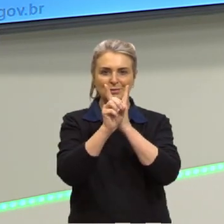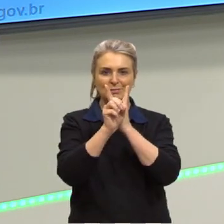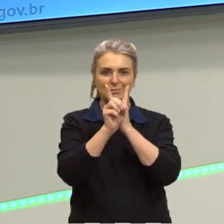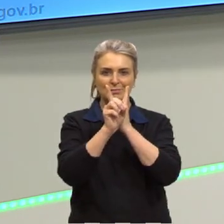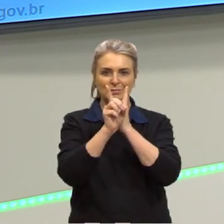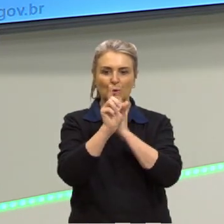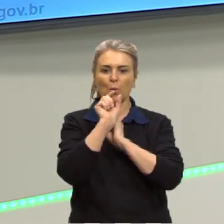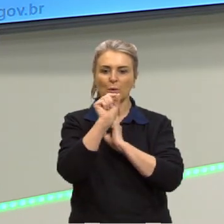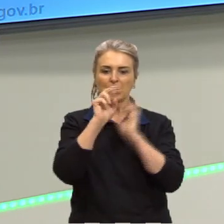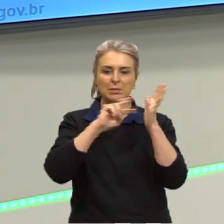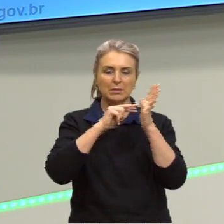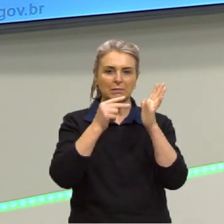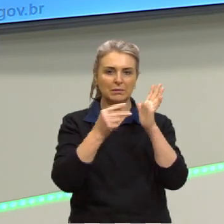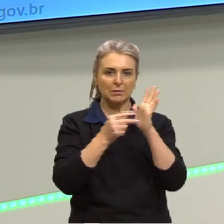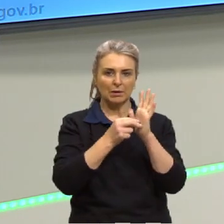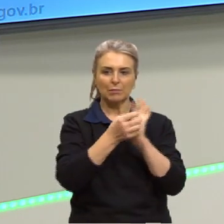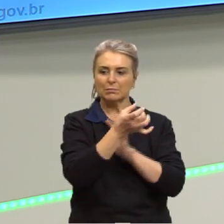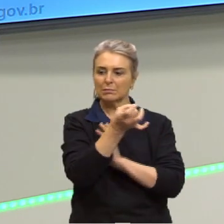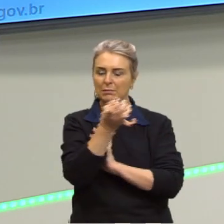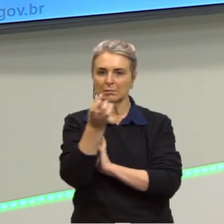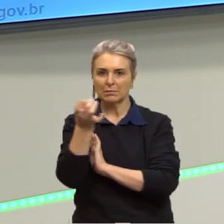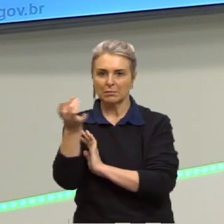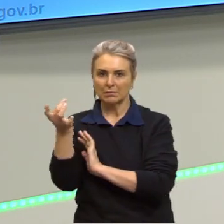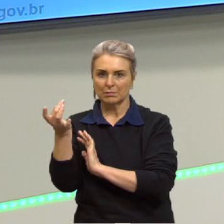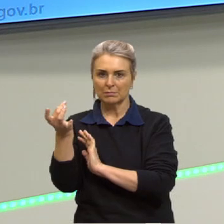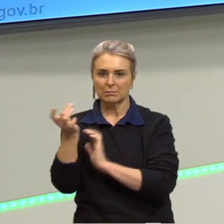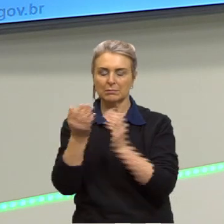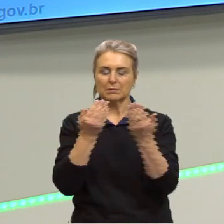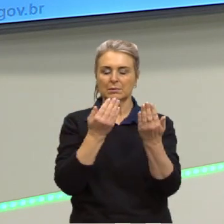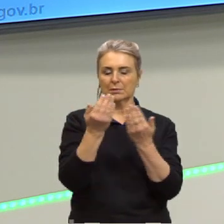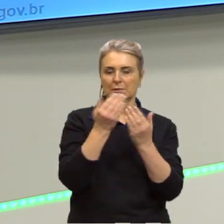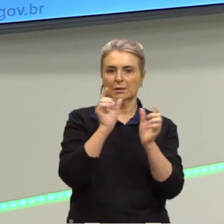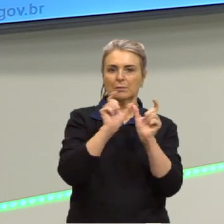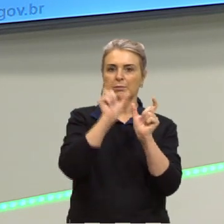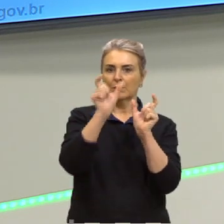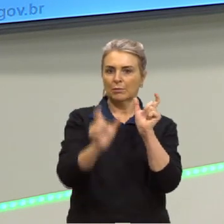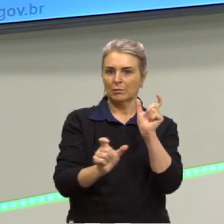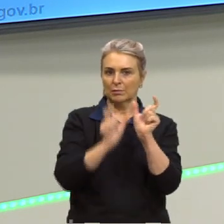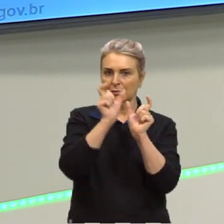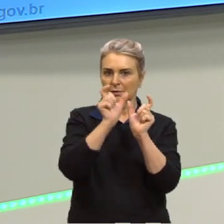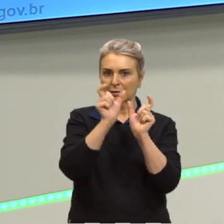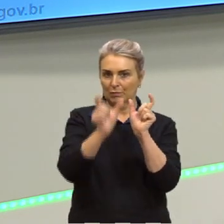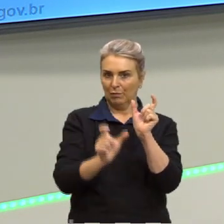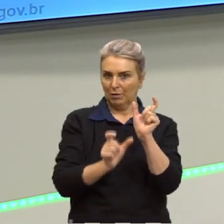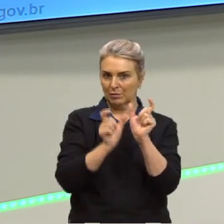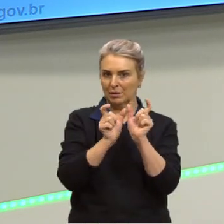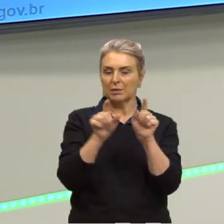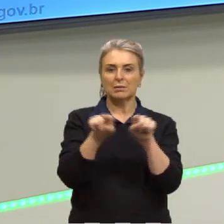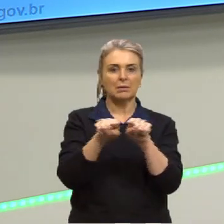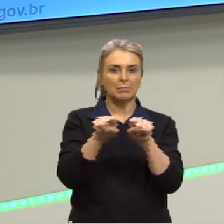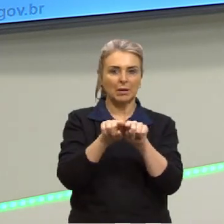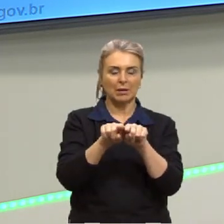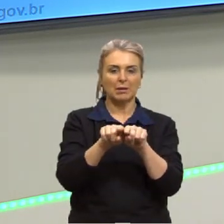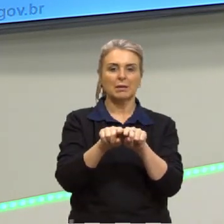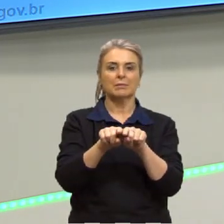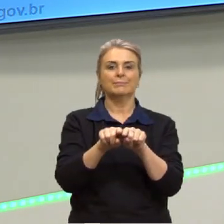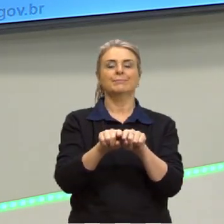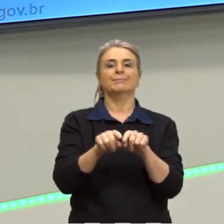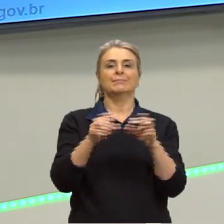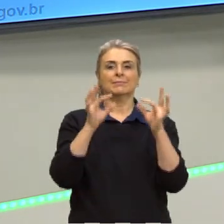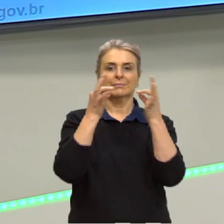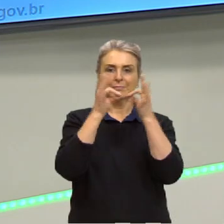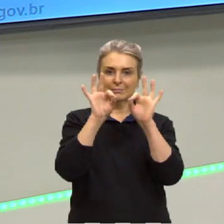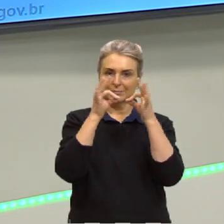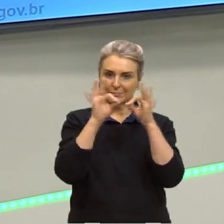alguma questão e entender a análise morfológica e também a análise sintática para através das duas poder